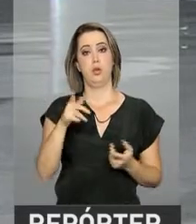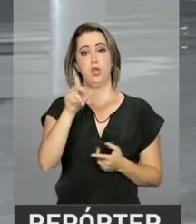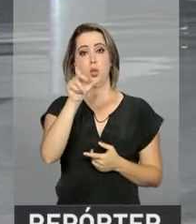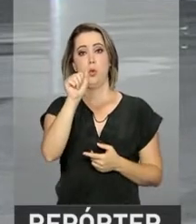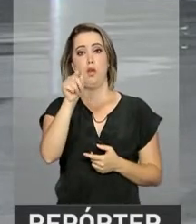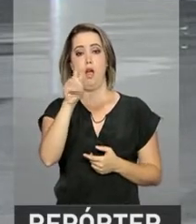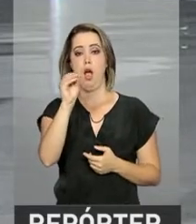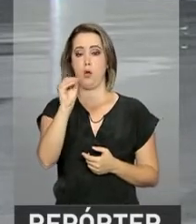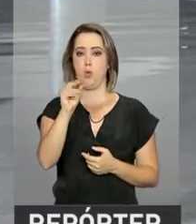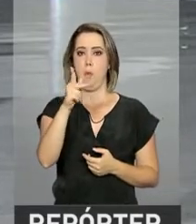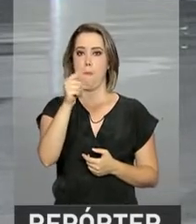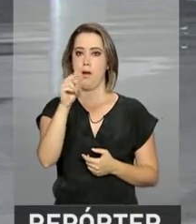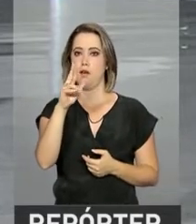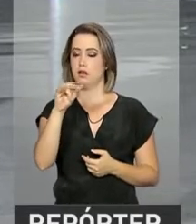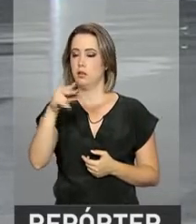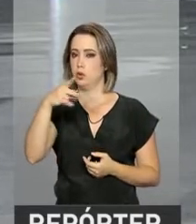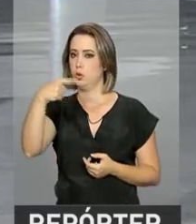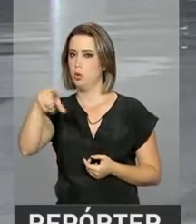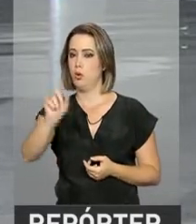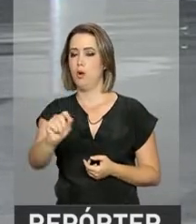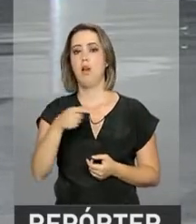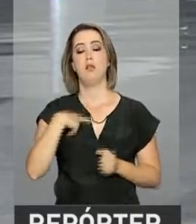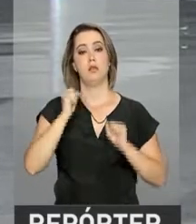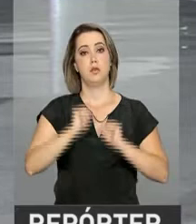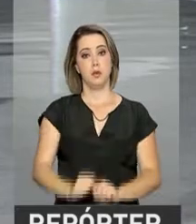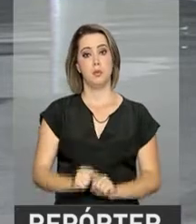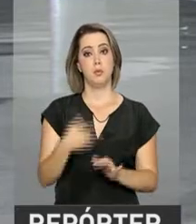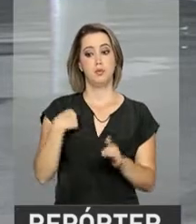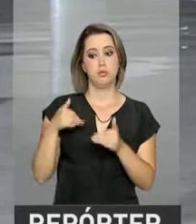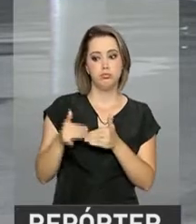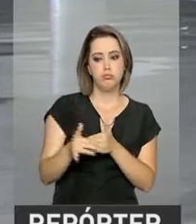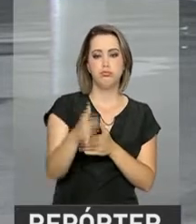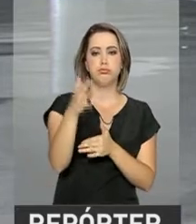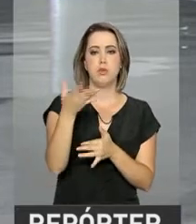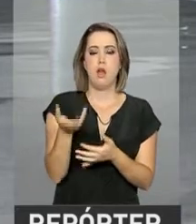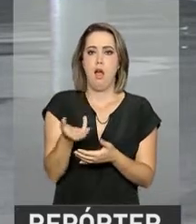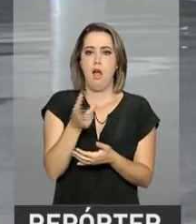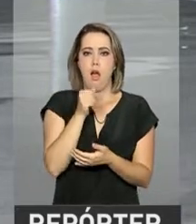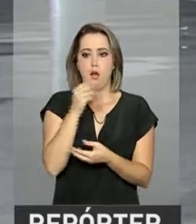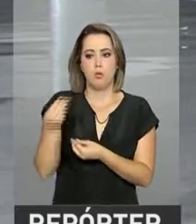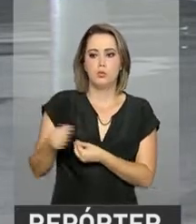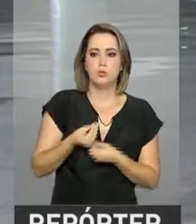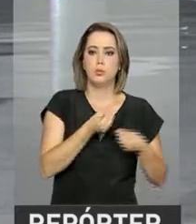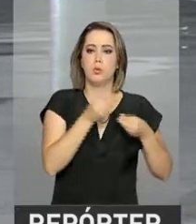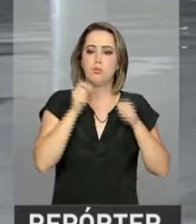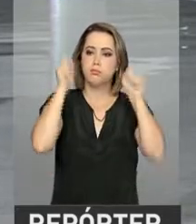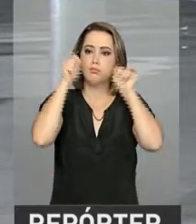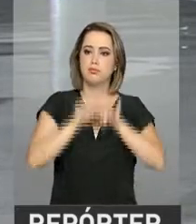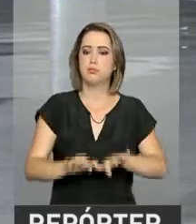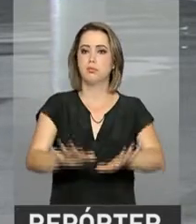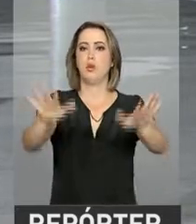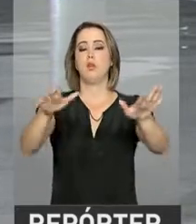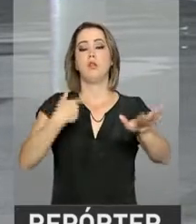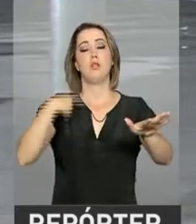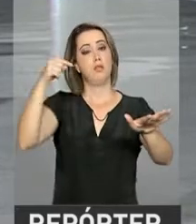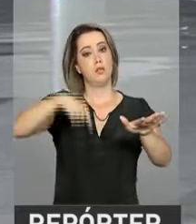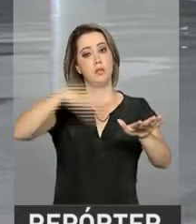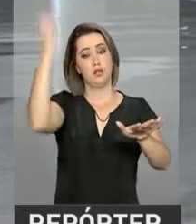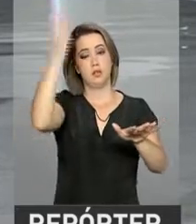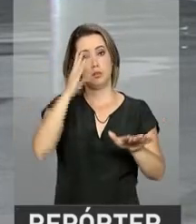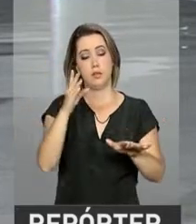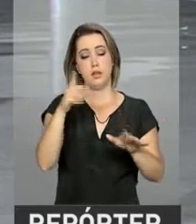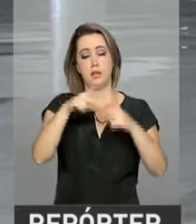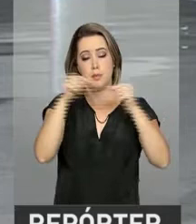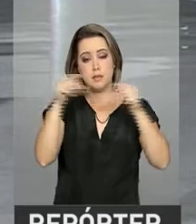investimento, será possível captar 700 litros de água por segundo para reforçar o abastecimento. O Distrito Federal passa pela maior